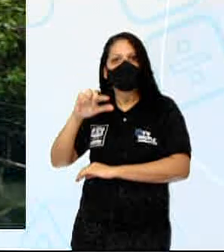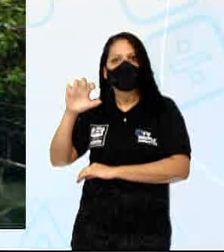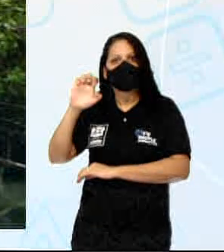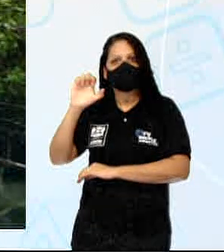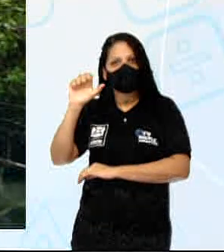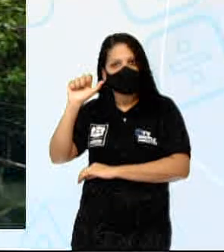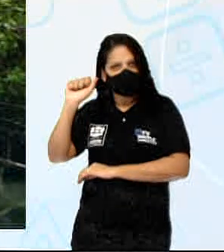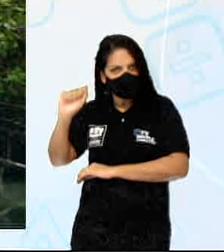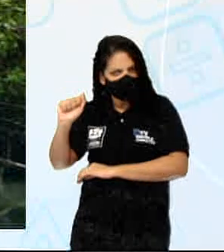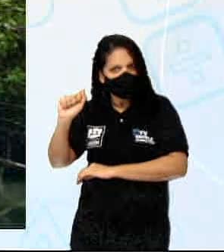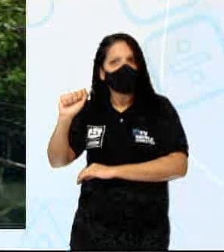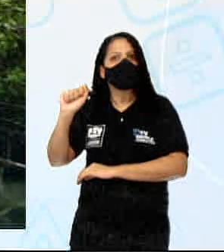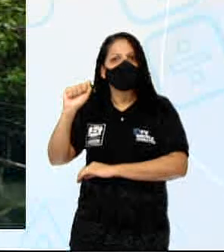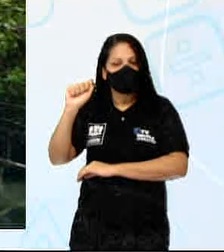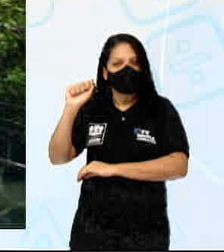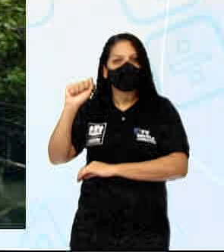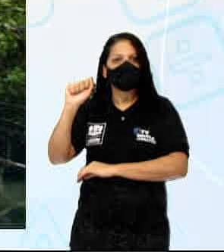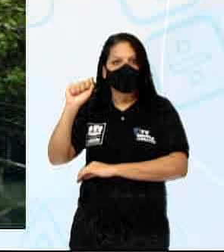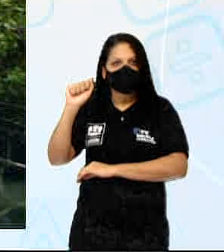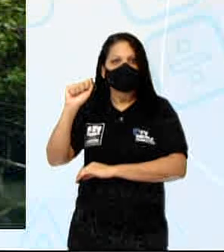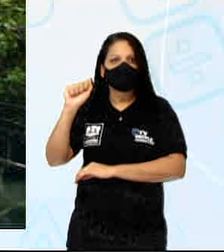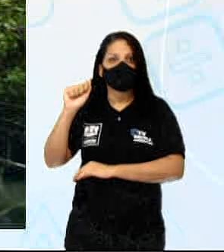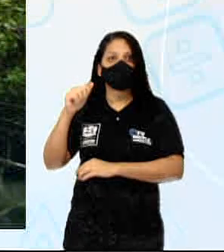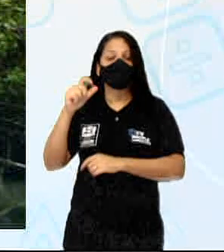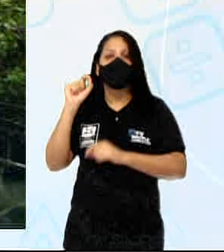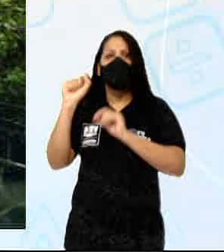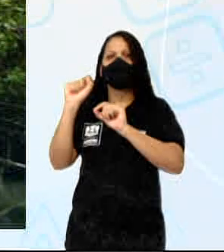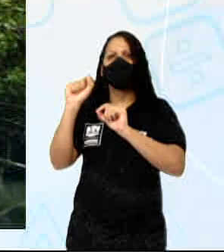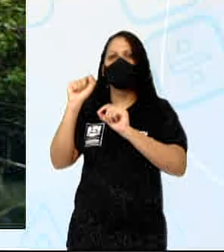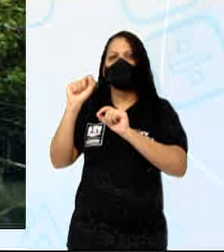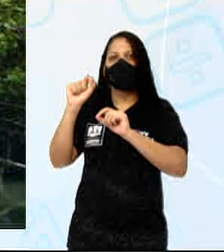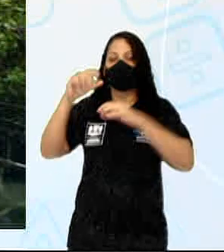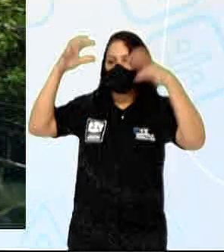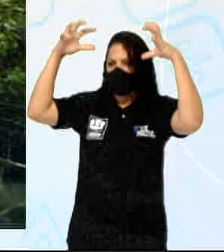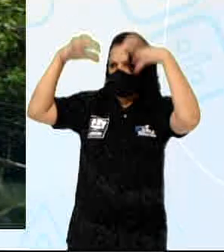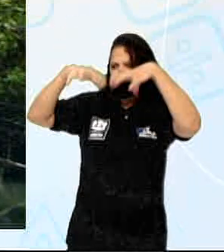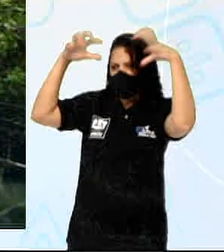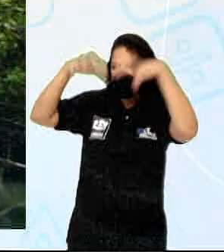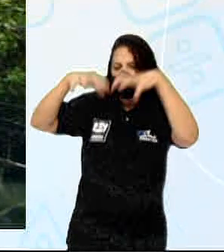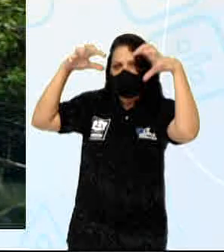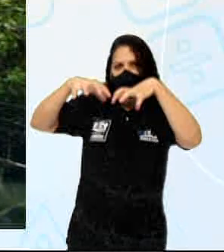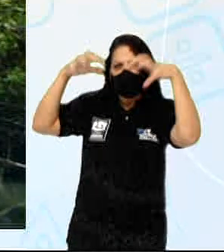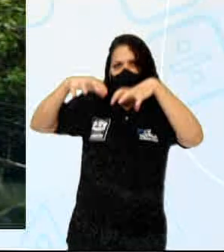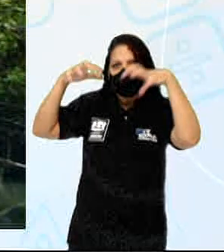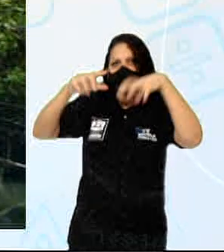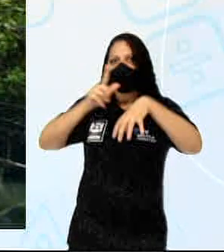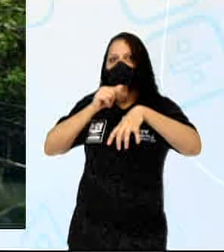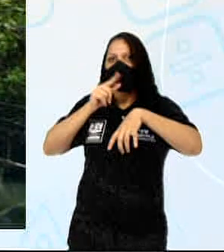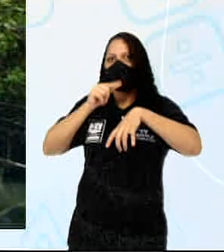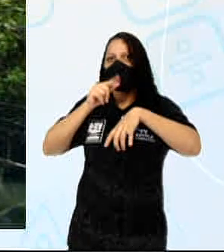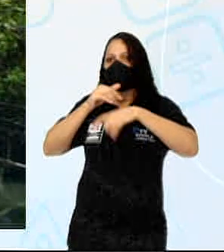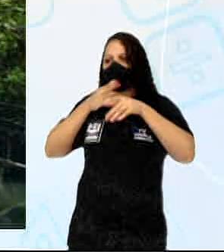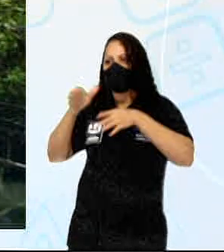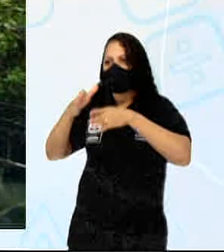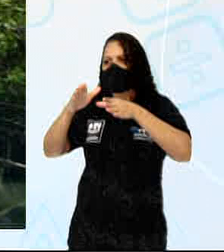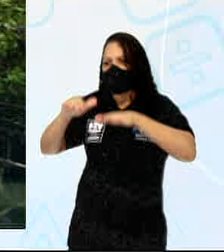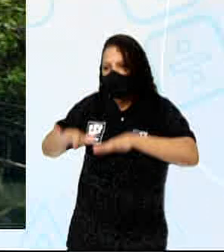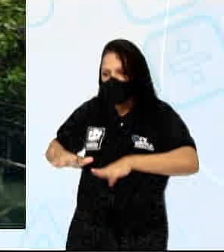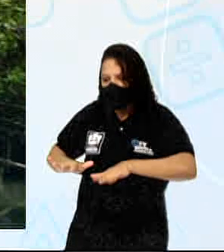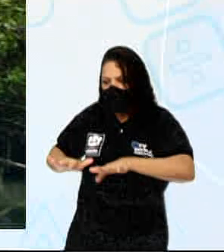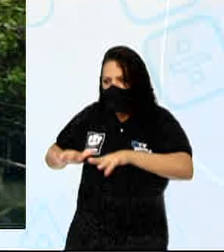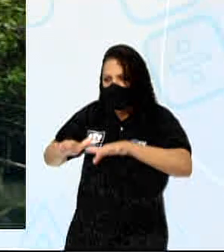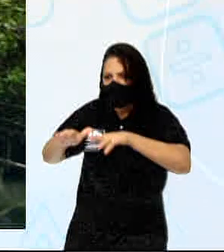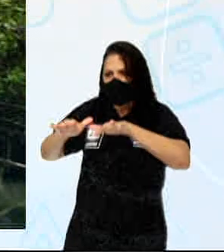ela sofre efeito do período da maior quantidade de chuva, onde o nível dos rios sobe, portanto ela é alagada